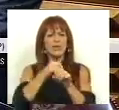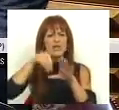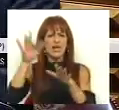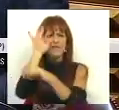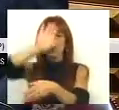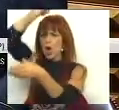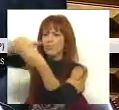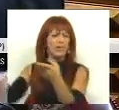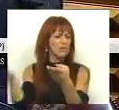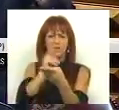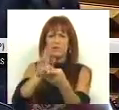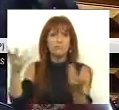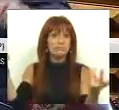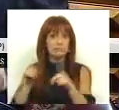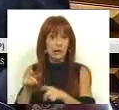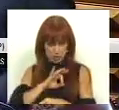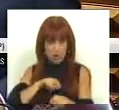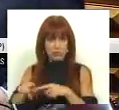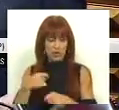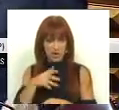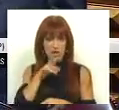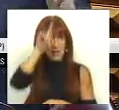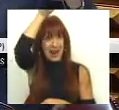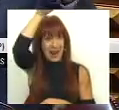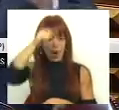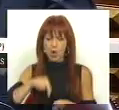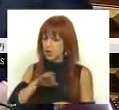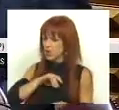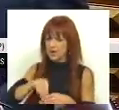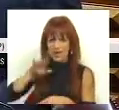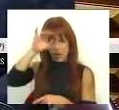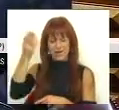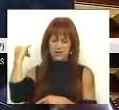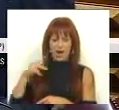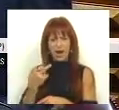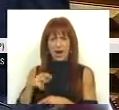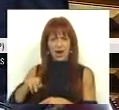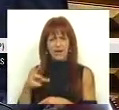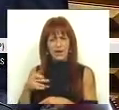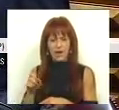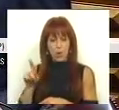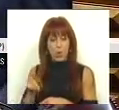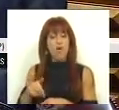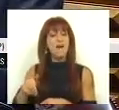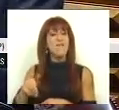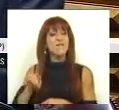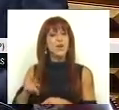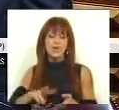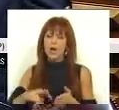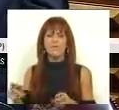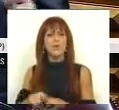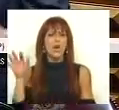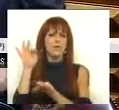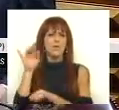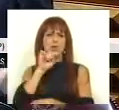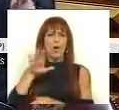freguesias vão ser agregadas. Será aqui o que o Sr. Deputado disse aqui em cima, ou foi aqui o que o Sr. Deputado disse à Antena 1, brevemente, que é a reforma